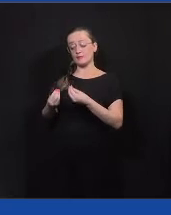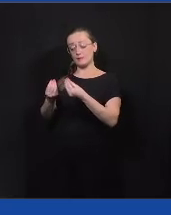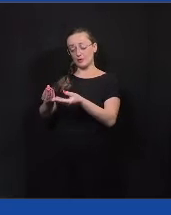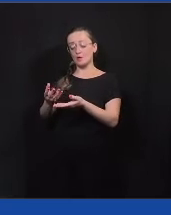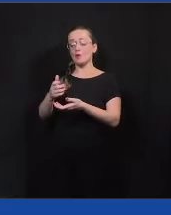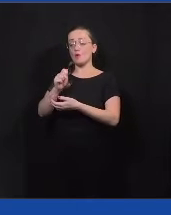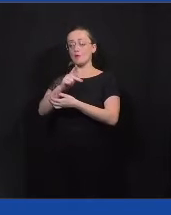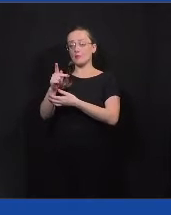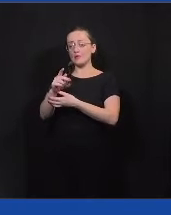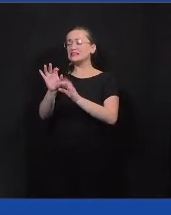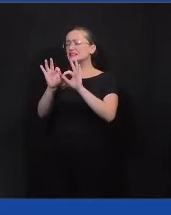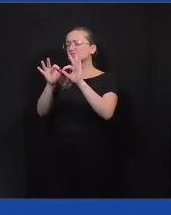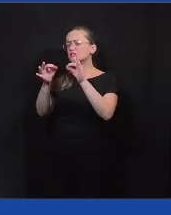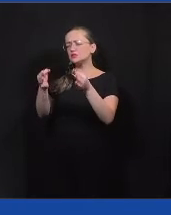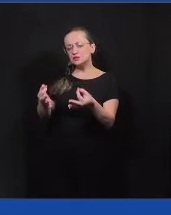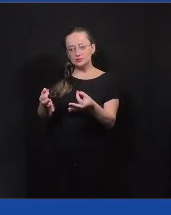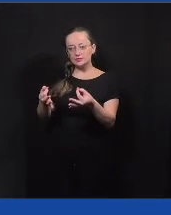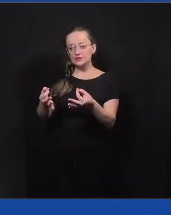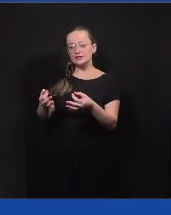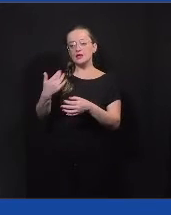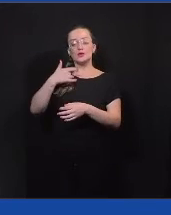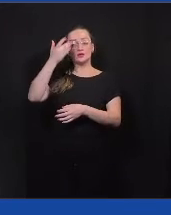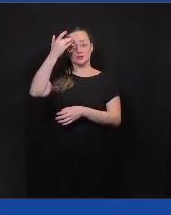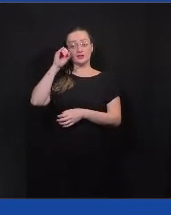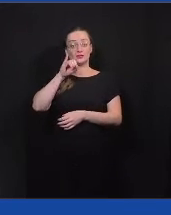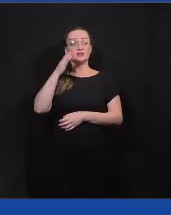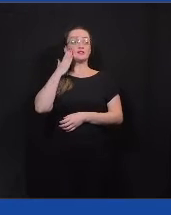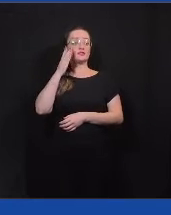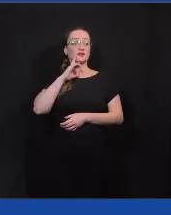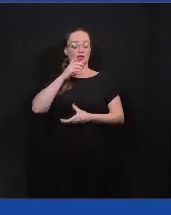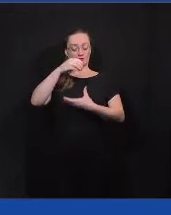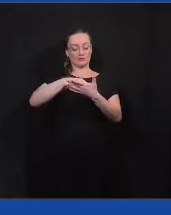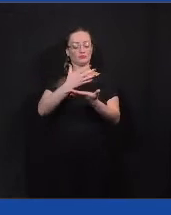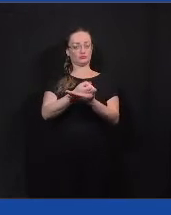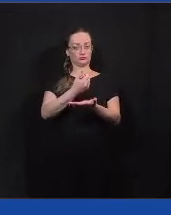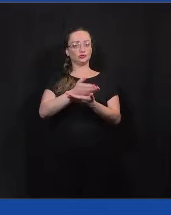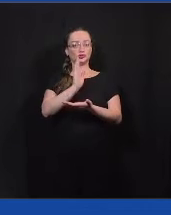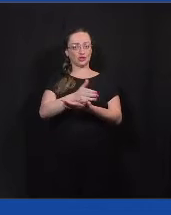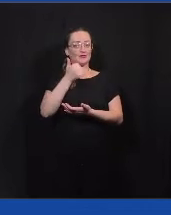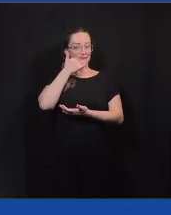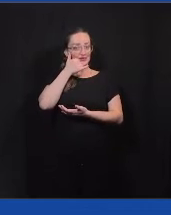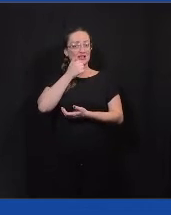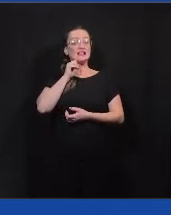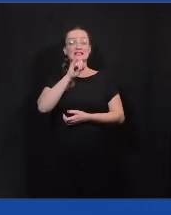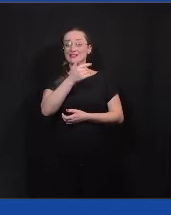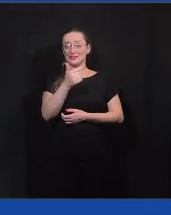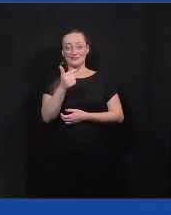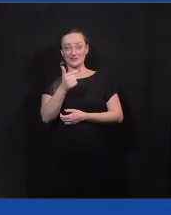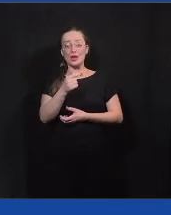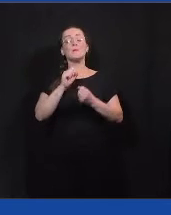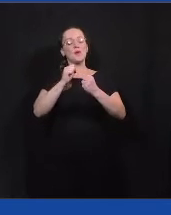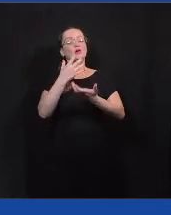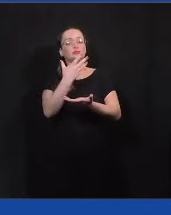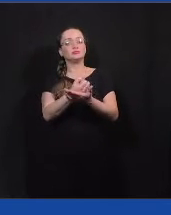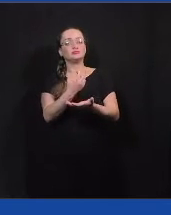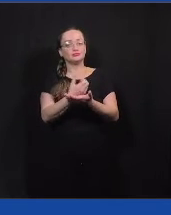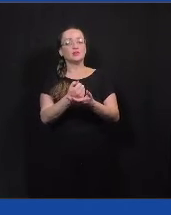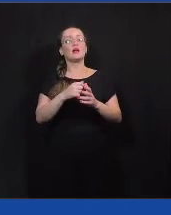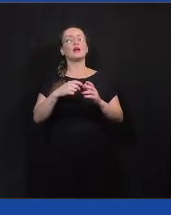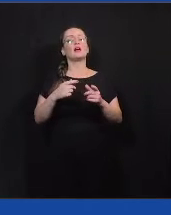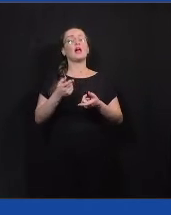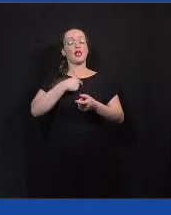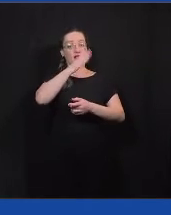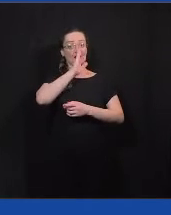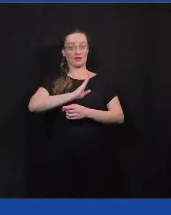super simples, não sei se vocês têm o collab instalado no seu celular, se não tiverem, já fica o convite para baixar na loja de aplicativos, é